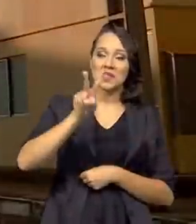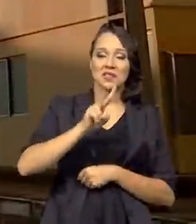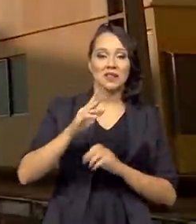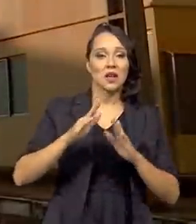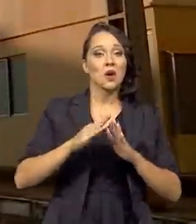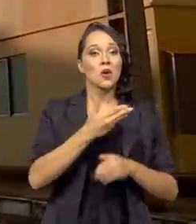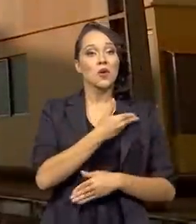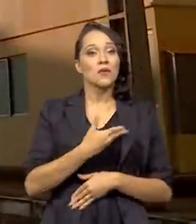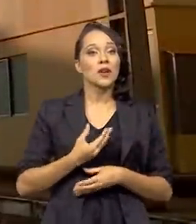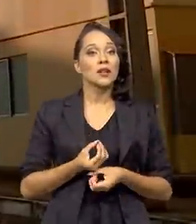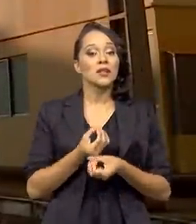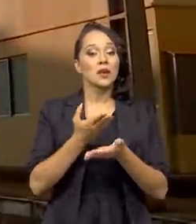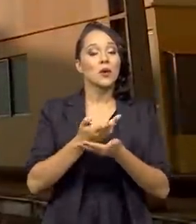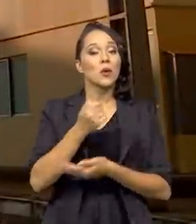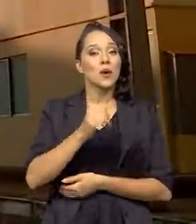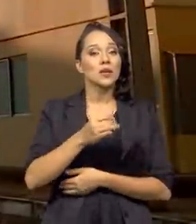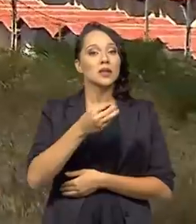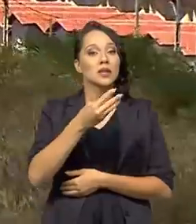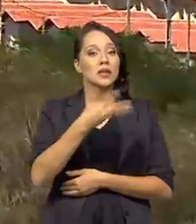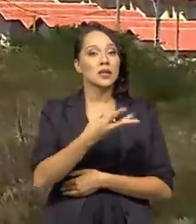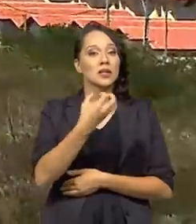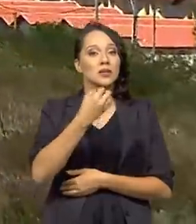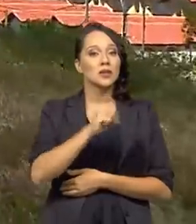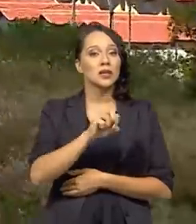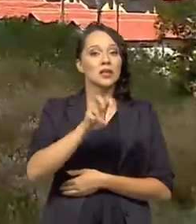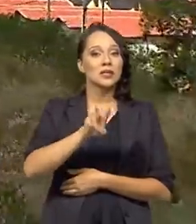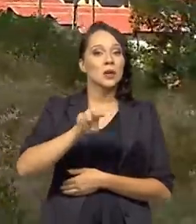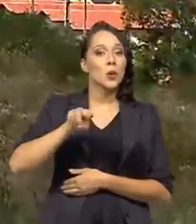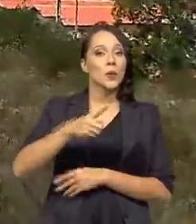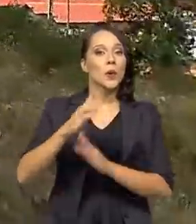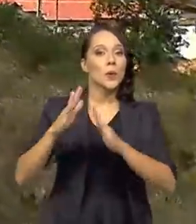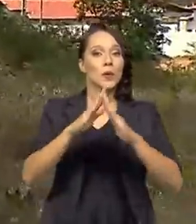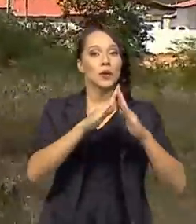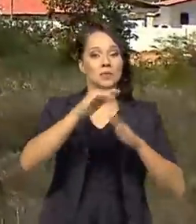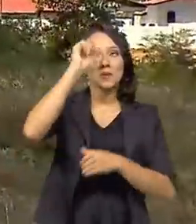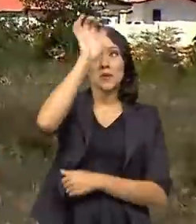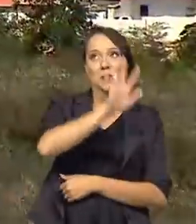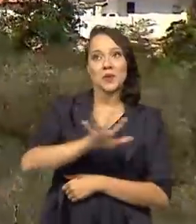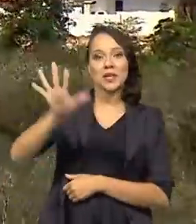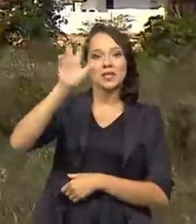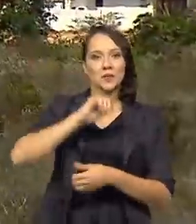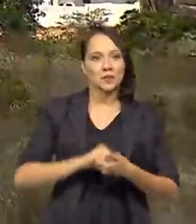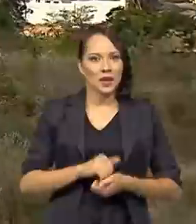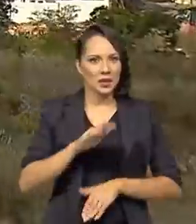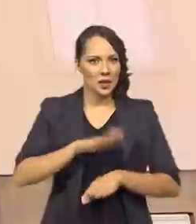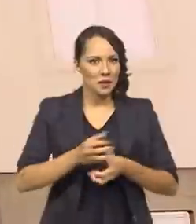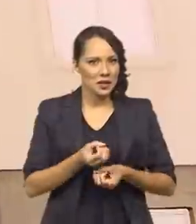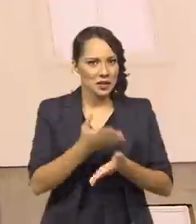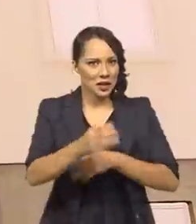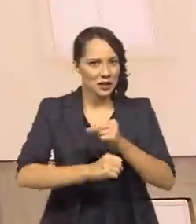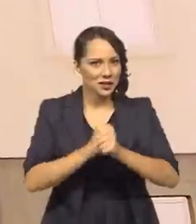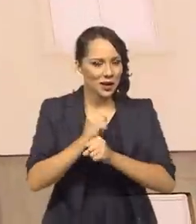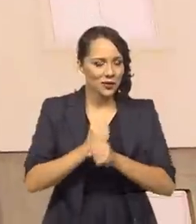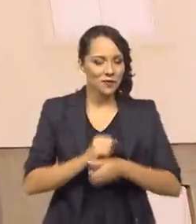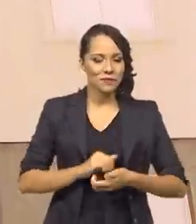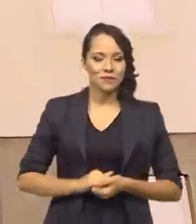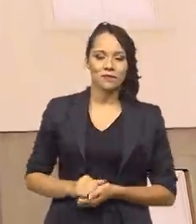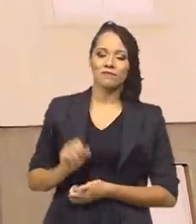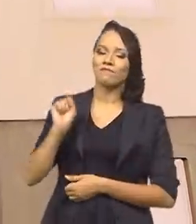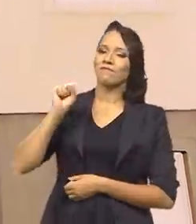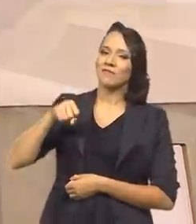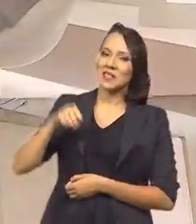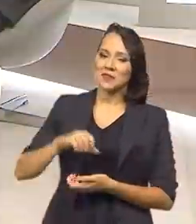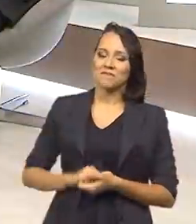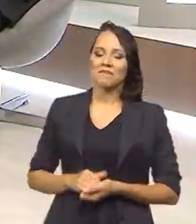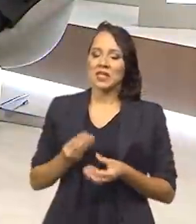entregou quase 385 mil moradias pelo país. Vem mais entrega esse ano? Sim, nós estamos